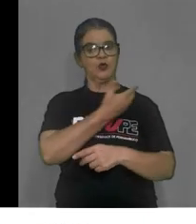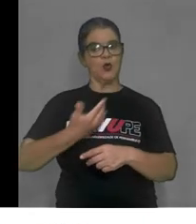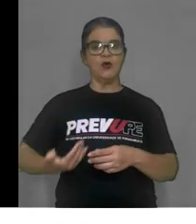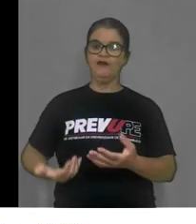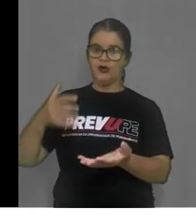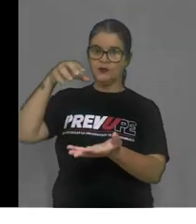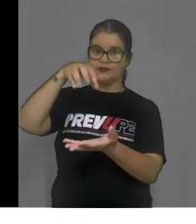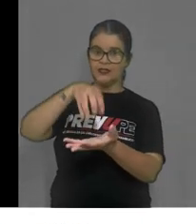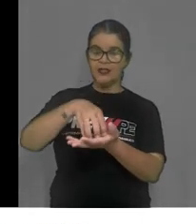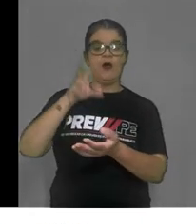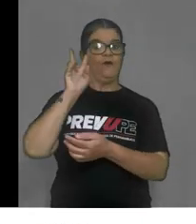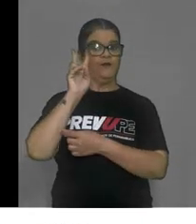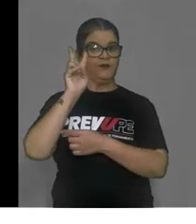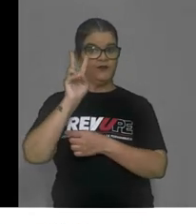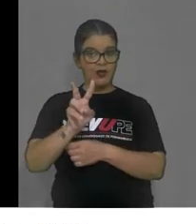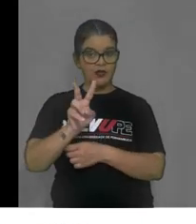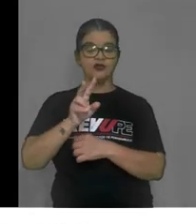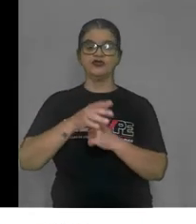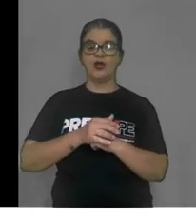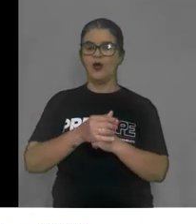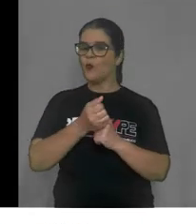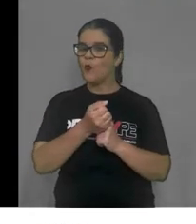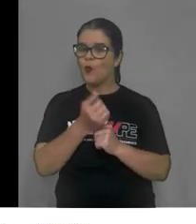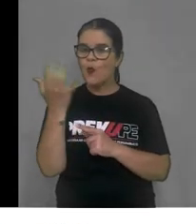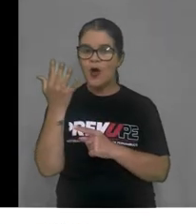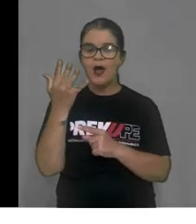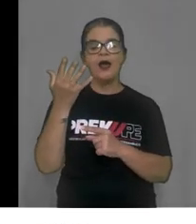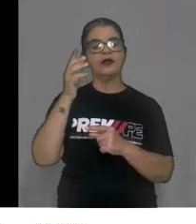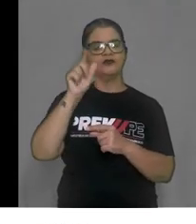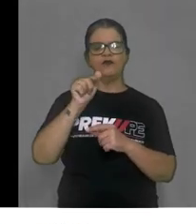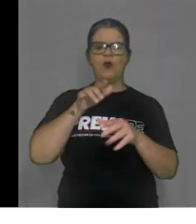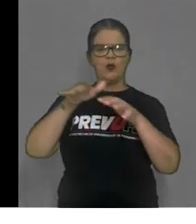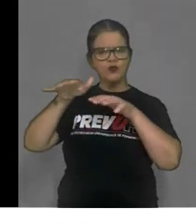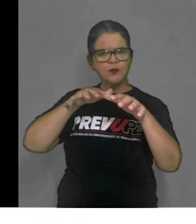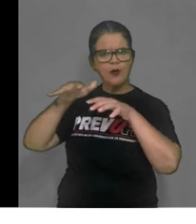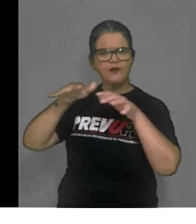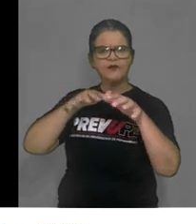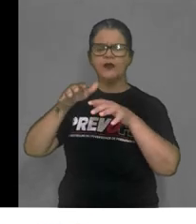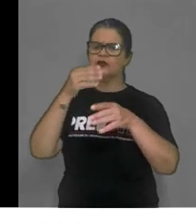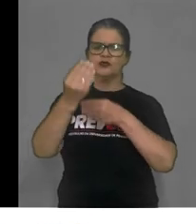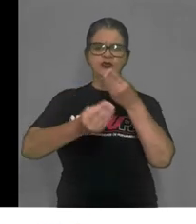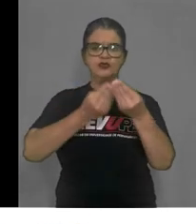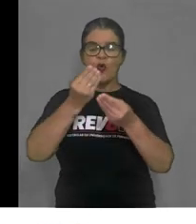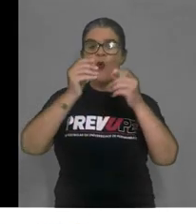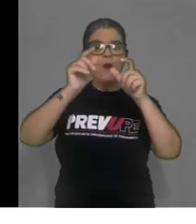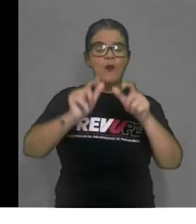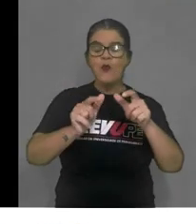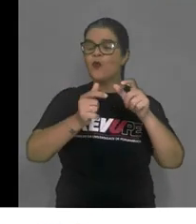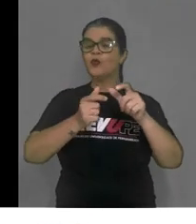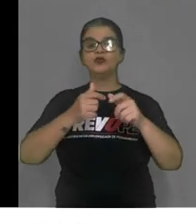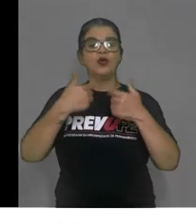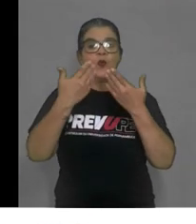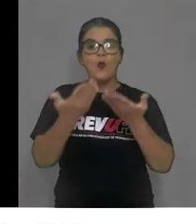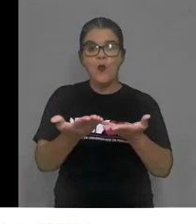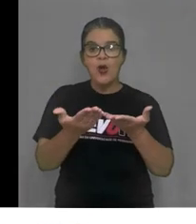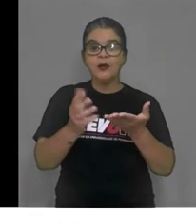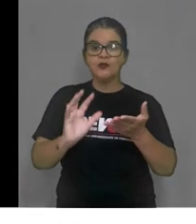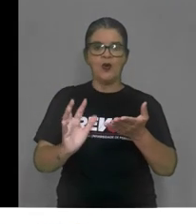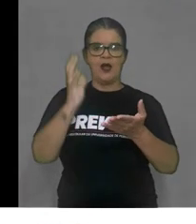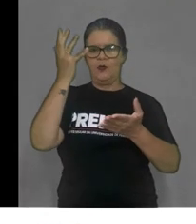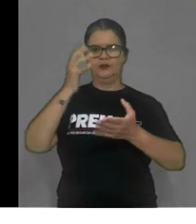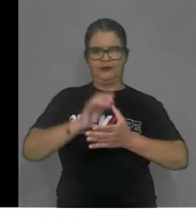Veja quais foram esses movimentos, como, onde e quando aconteceram.